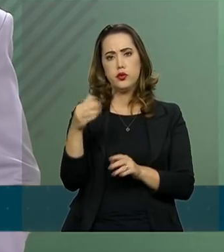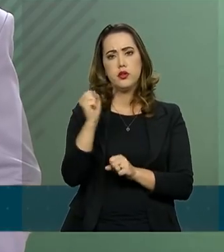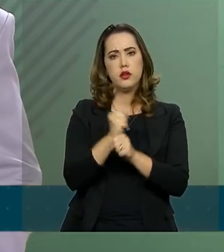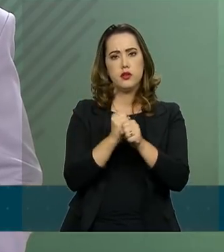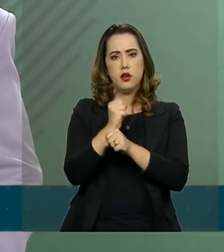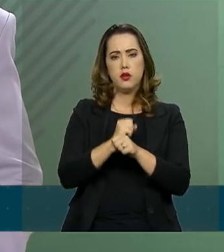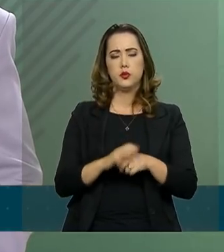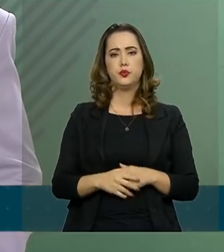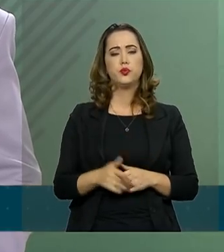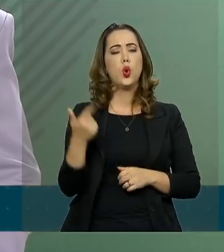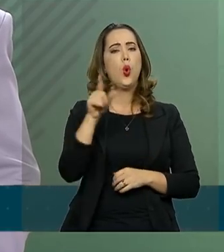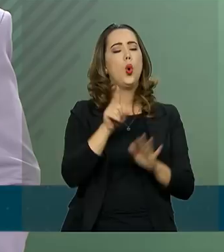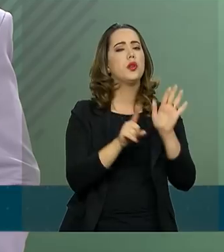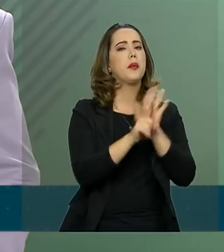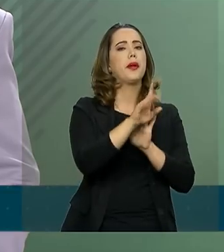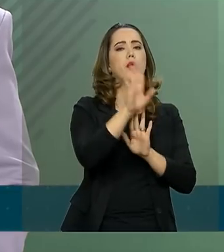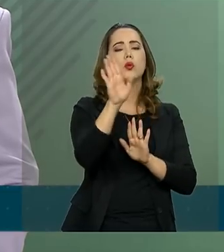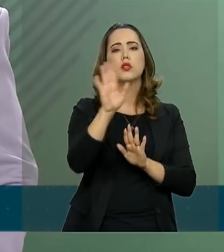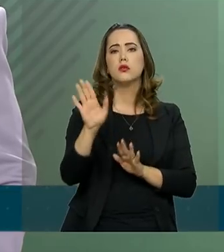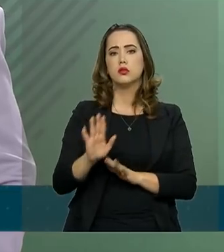Tem mais aí? Rodolfo?